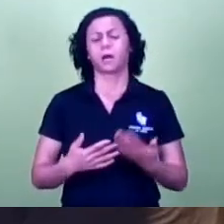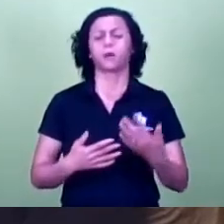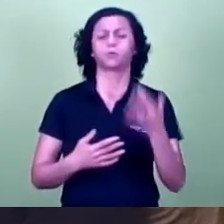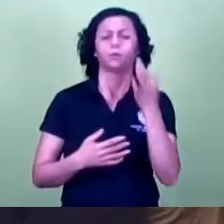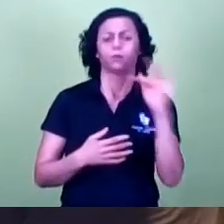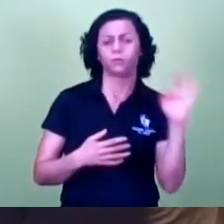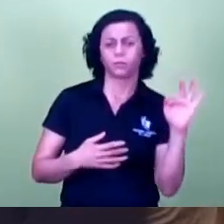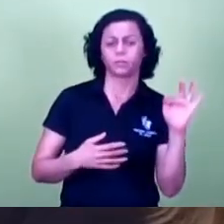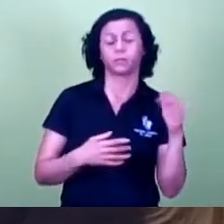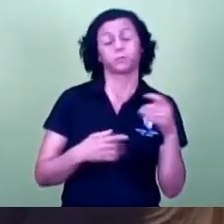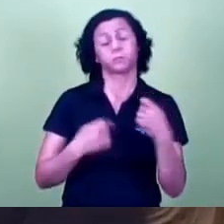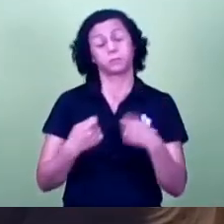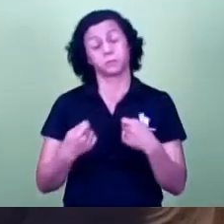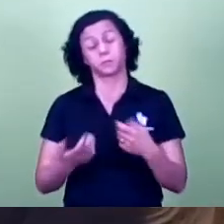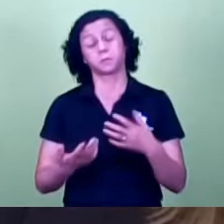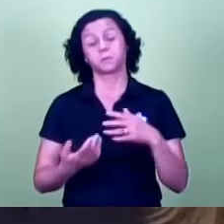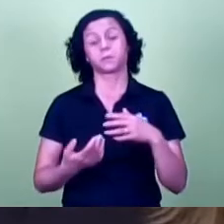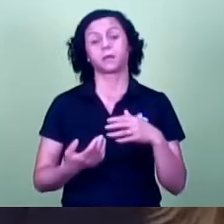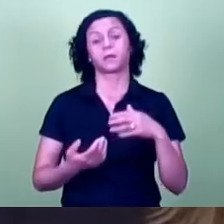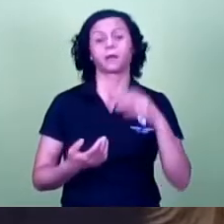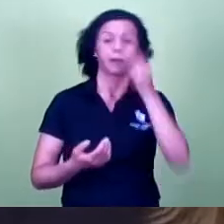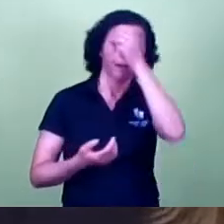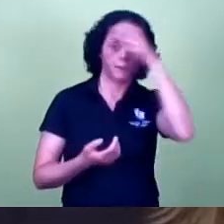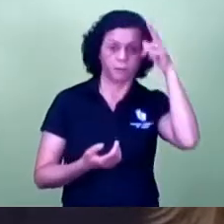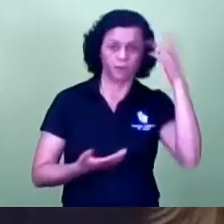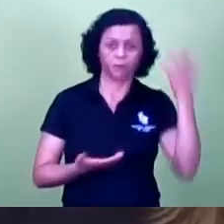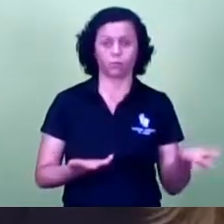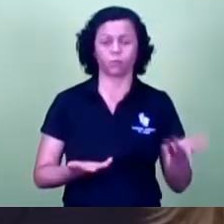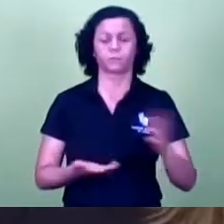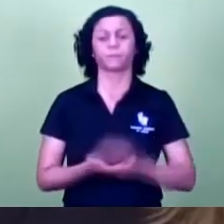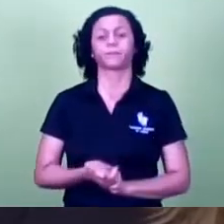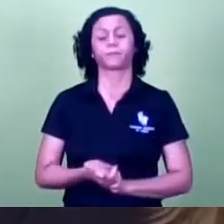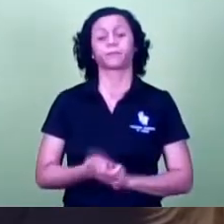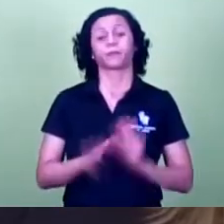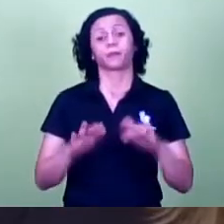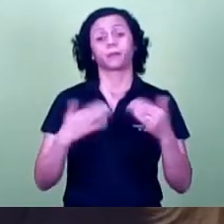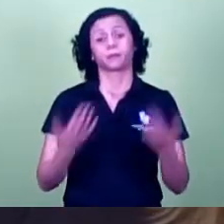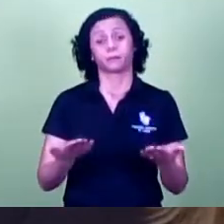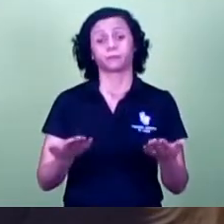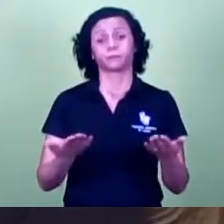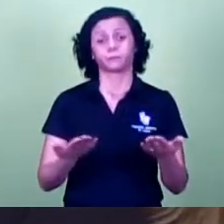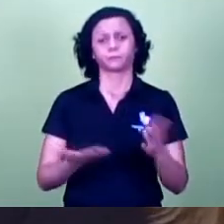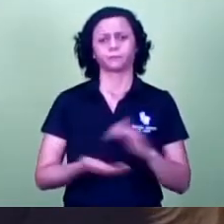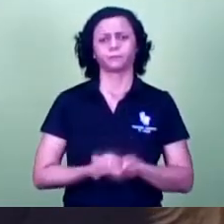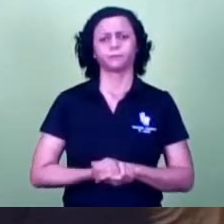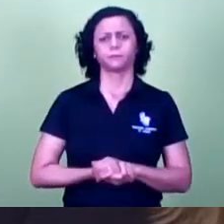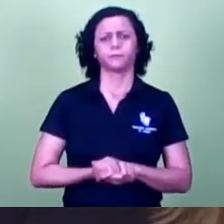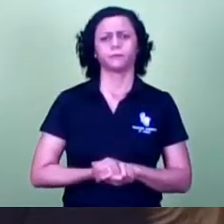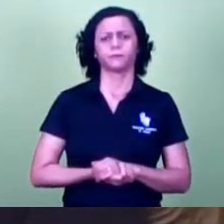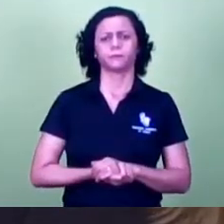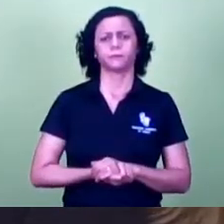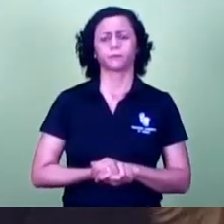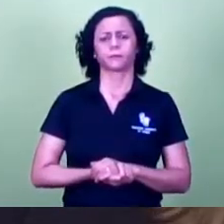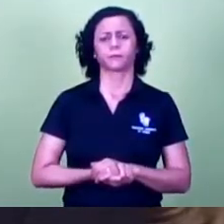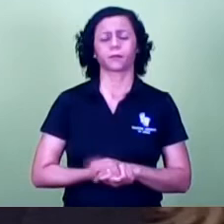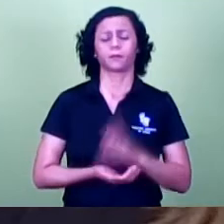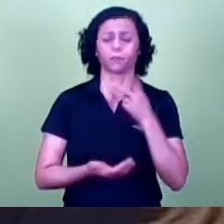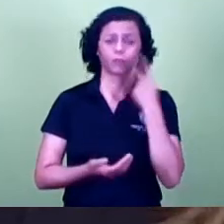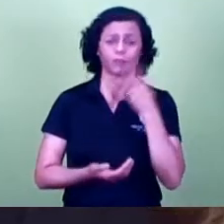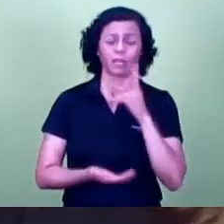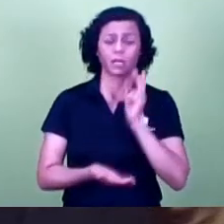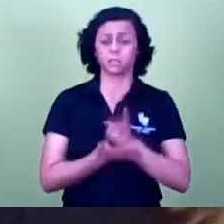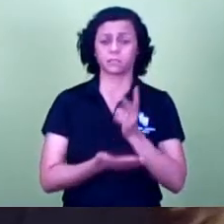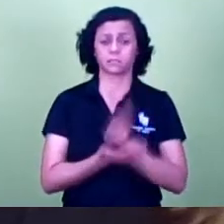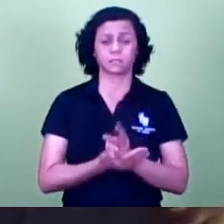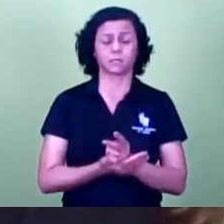deveria ser o que não é diante eu volto a repetir vou falar isso o tempo todo por exemplo